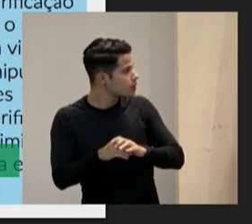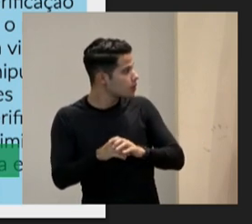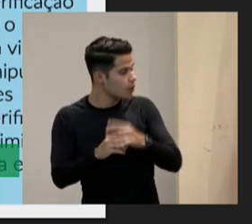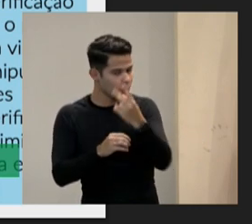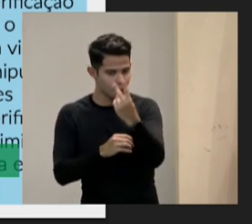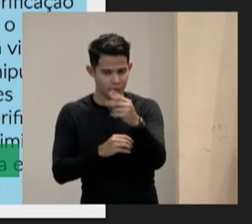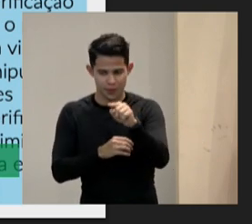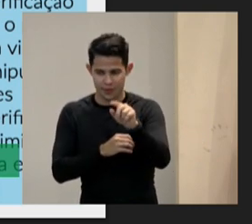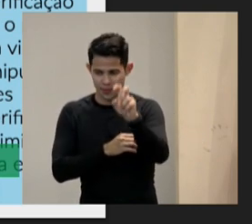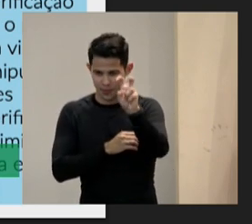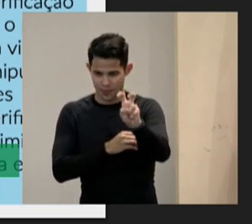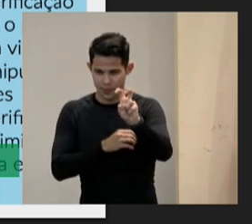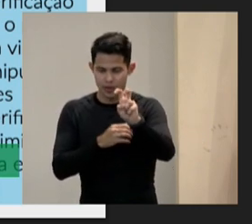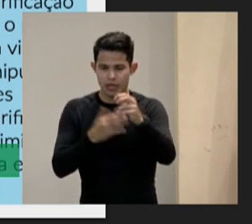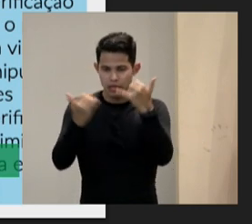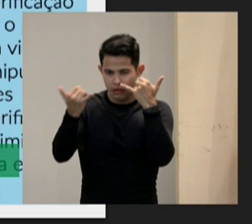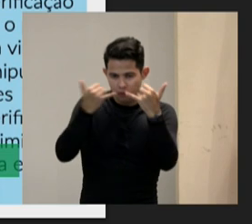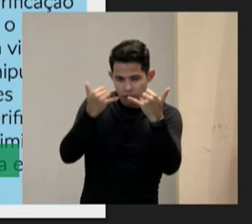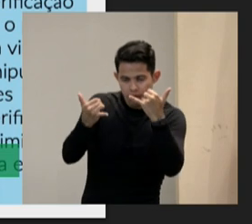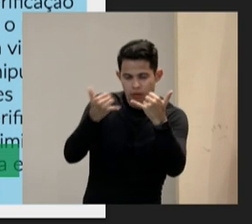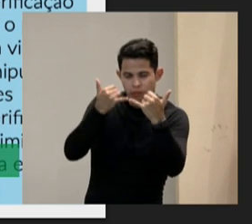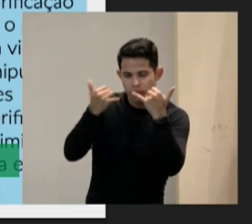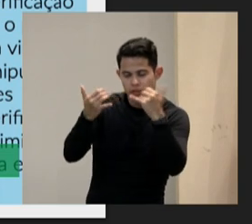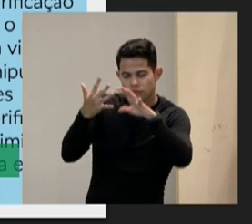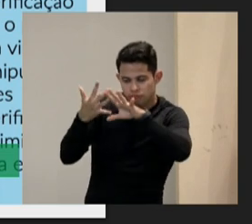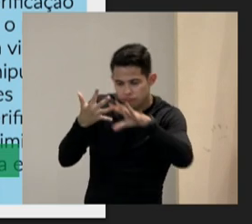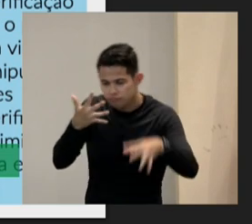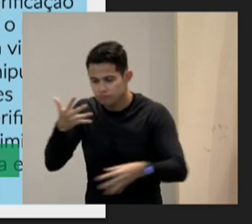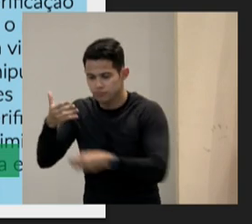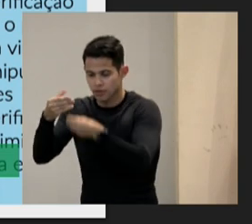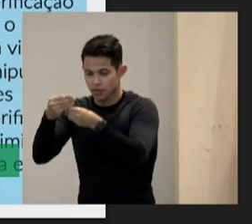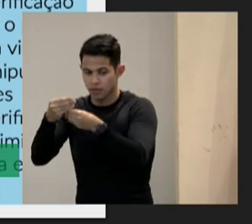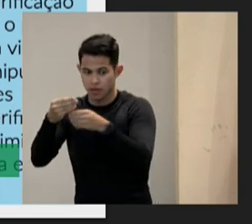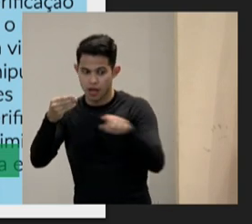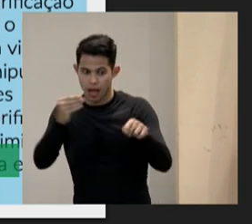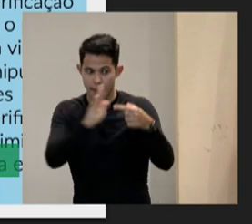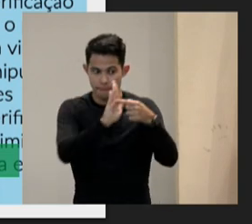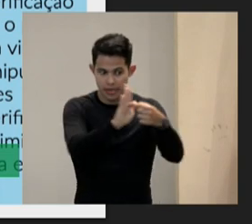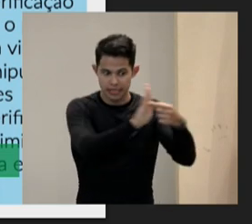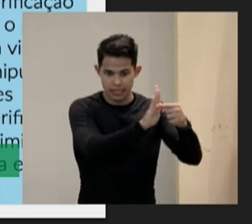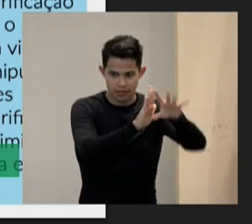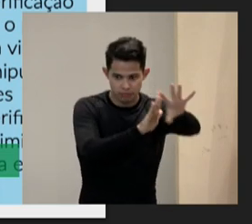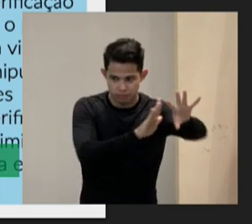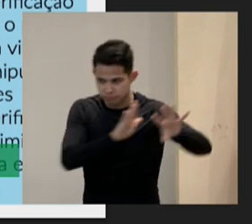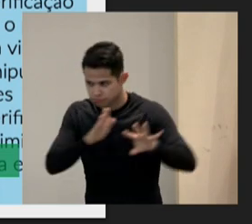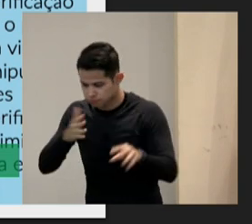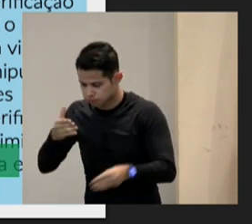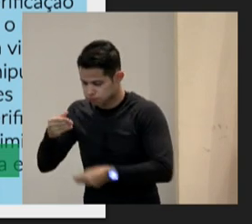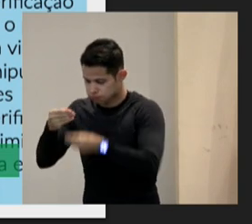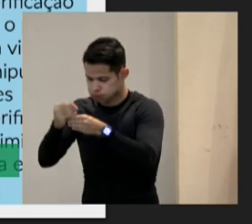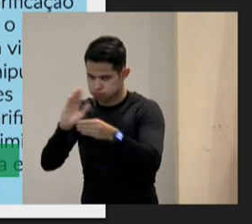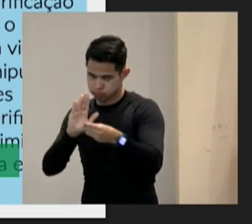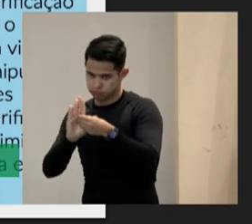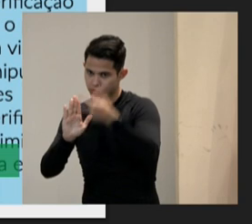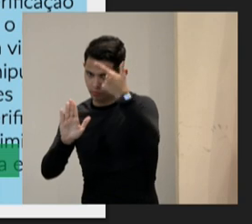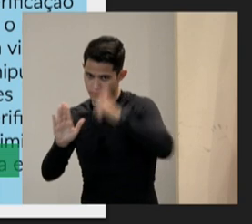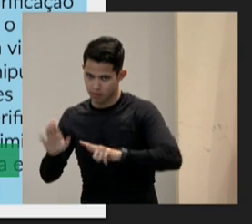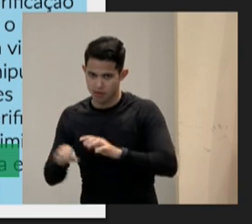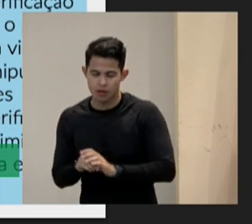complementar uma informação com outras formas de apresentação eu fiz